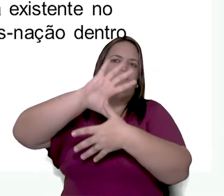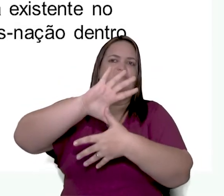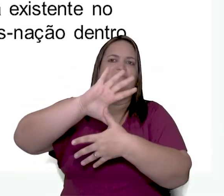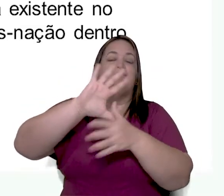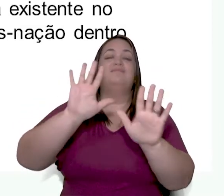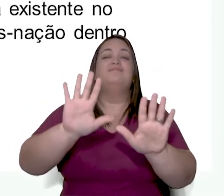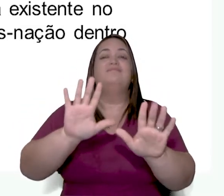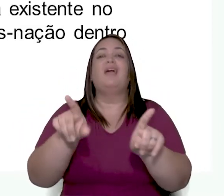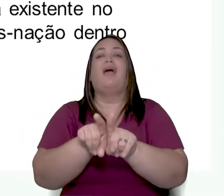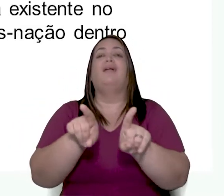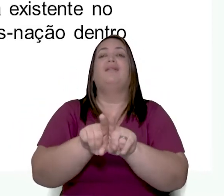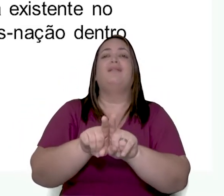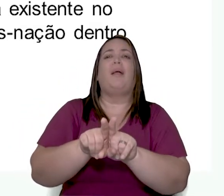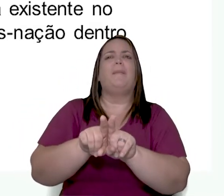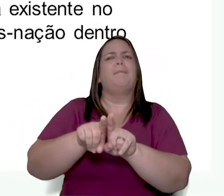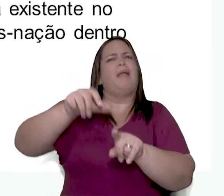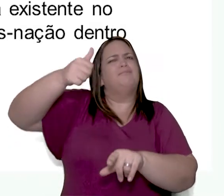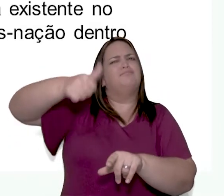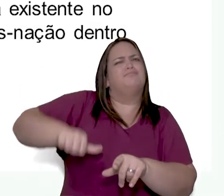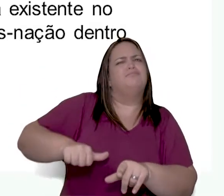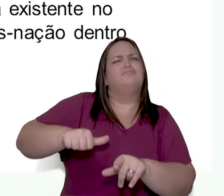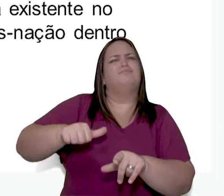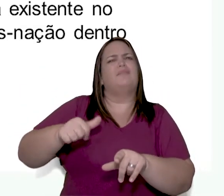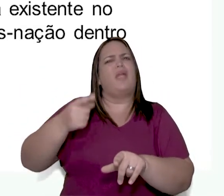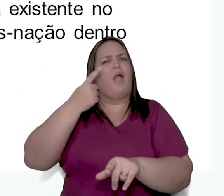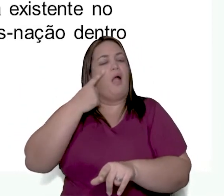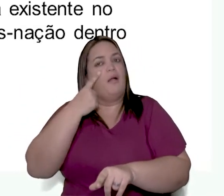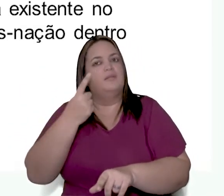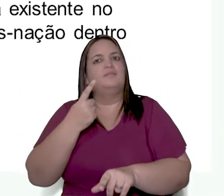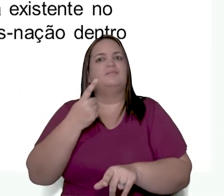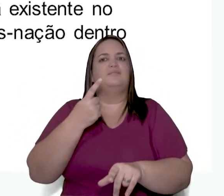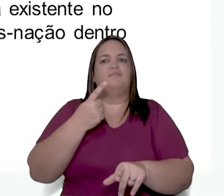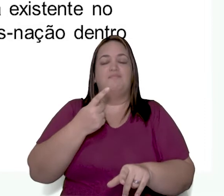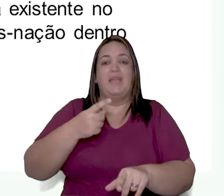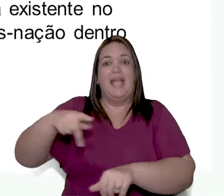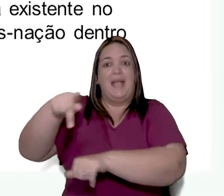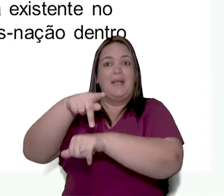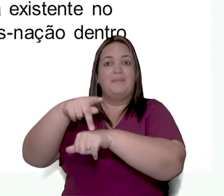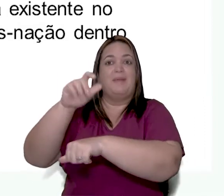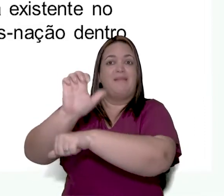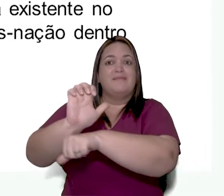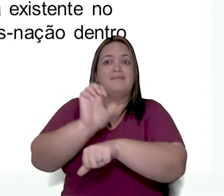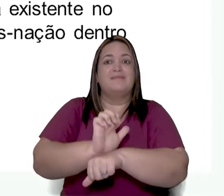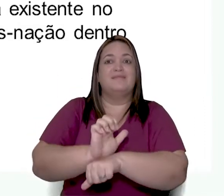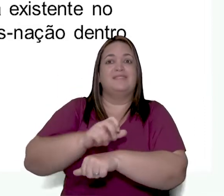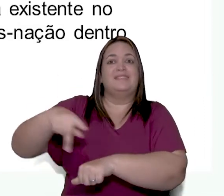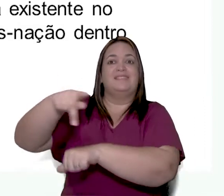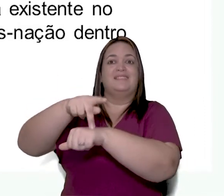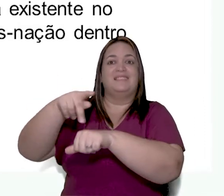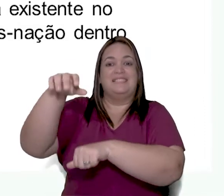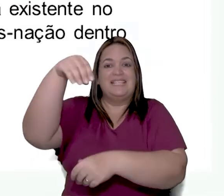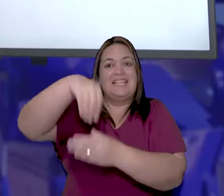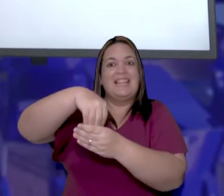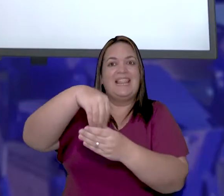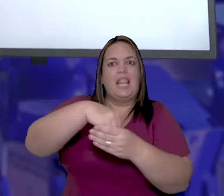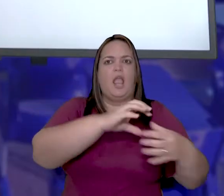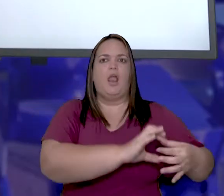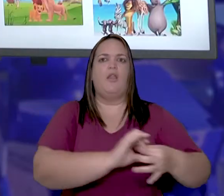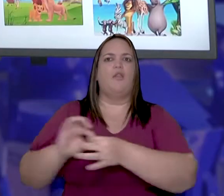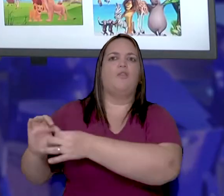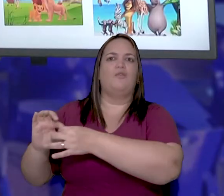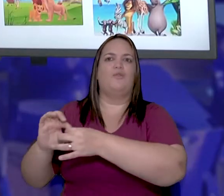a formação de alguns estados-nação dentro do contexto neocolonial. Vamos?